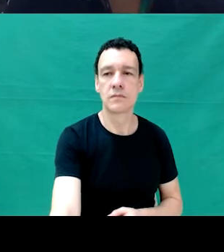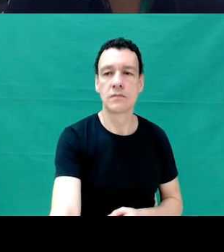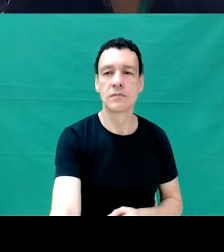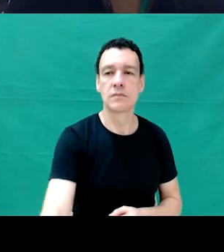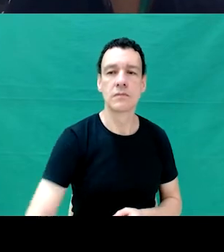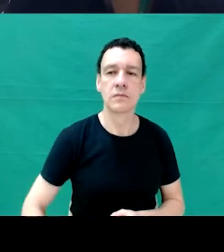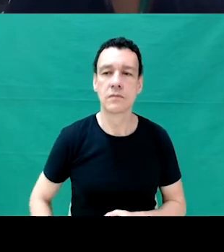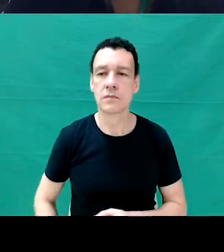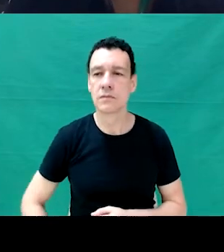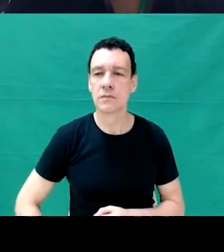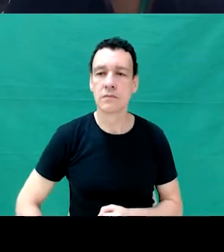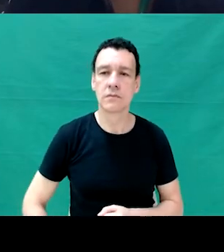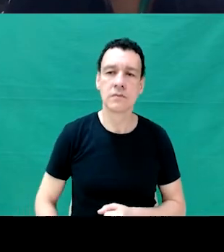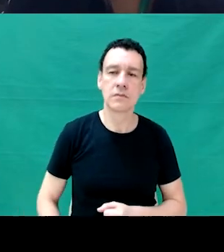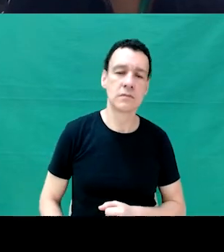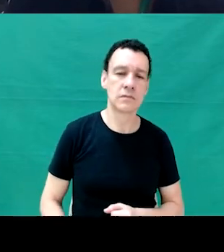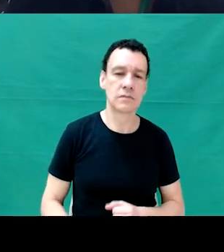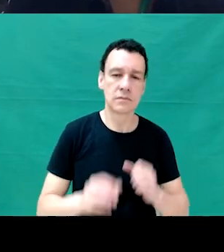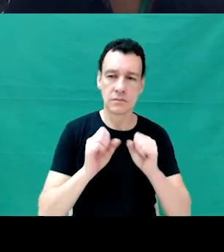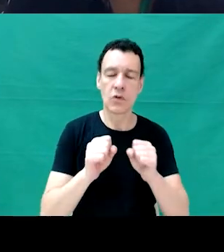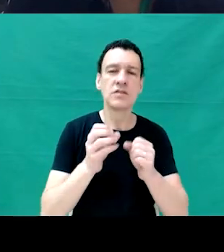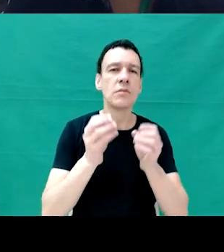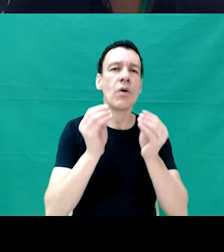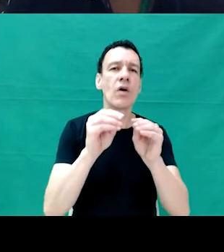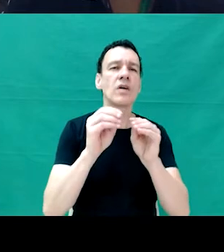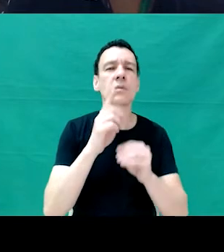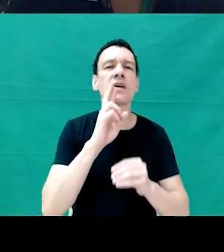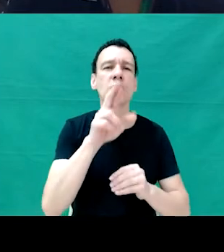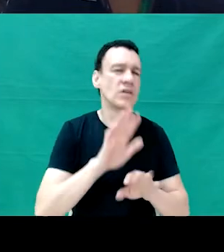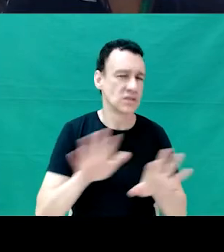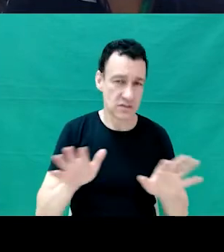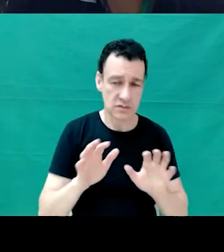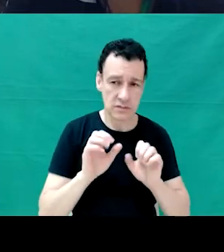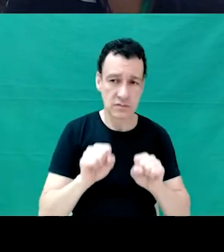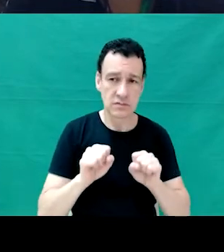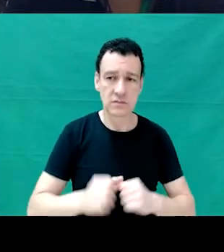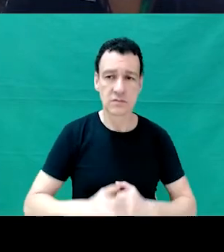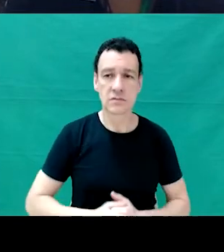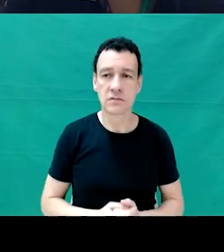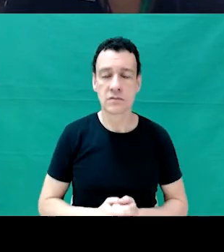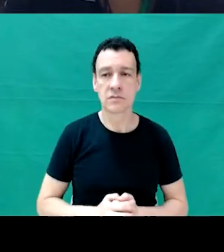resposta, mais ou menos. O pessoal está votando aí.